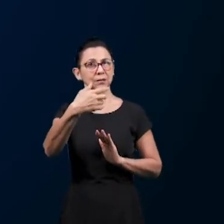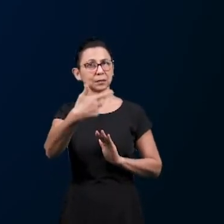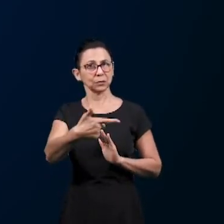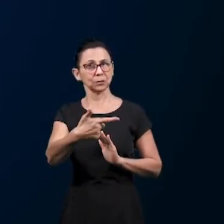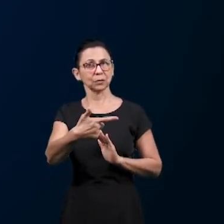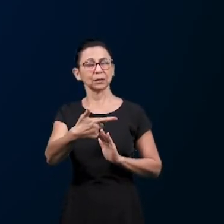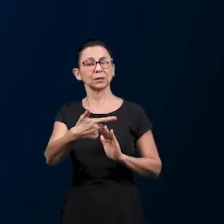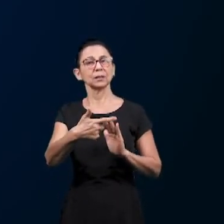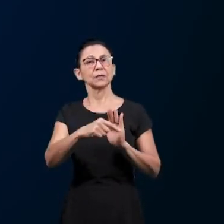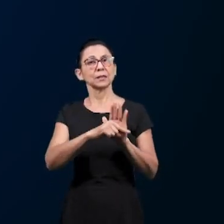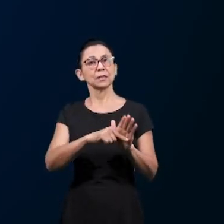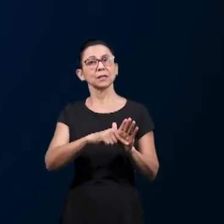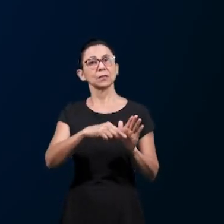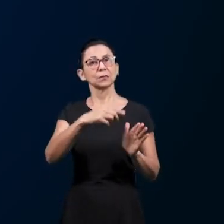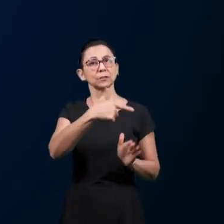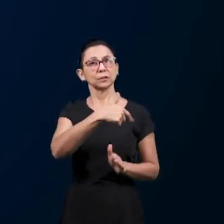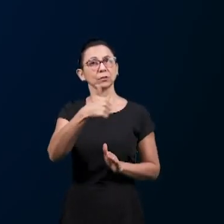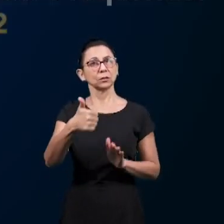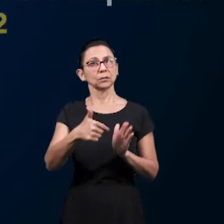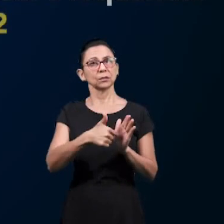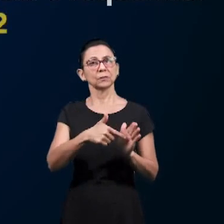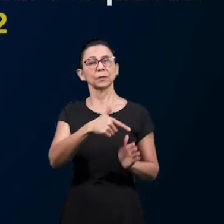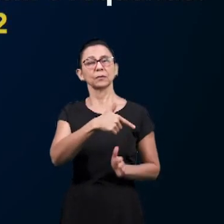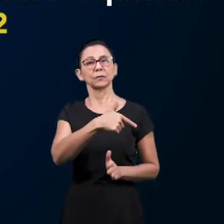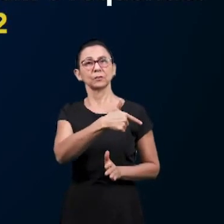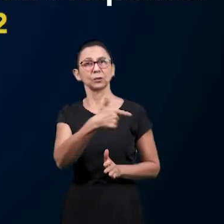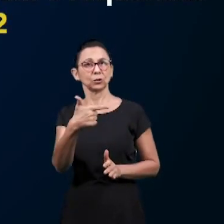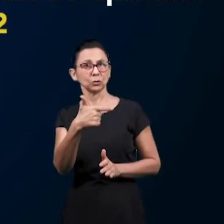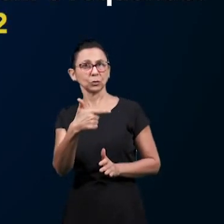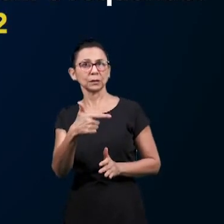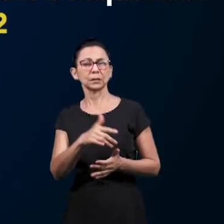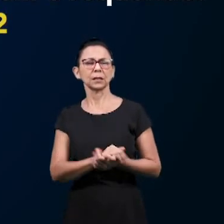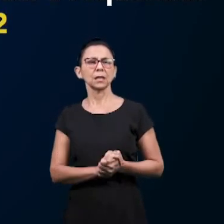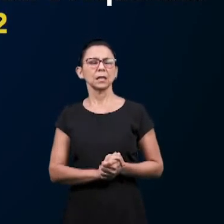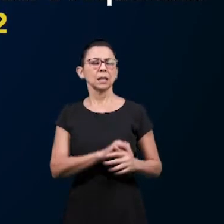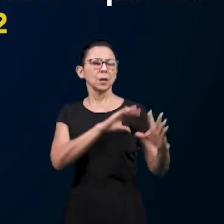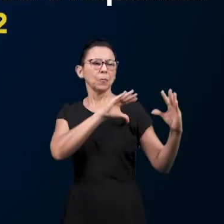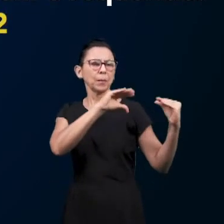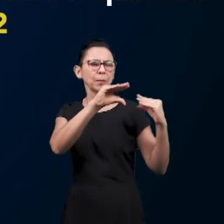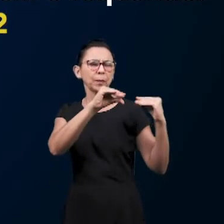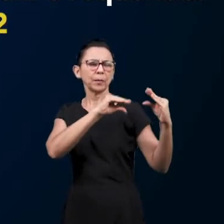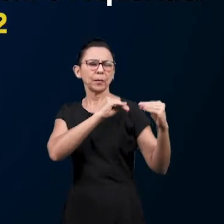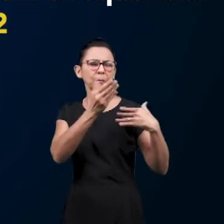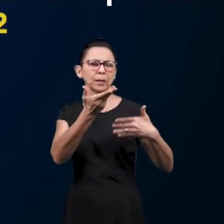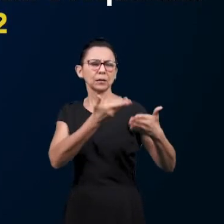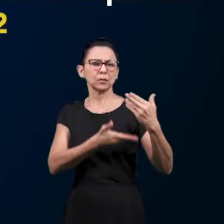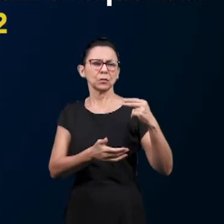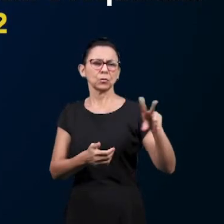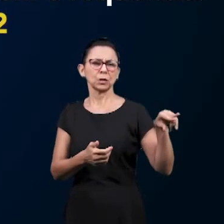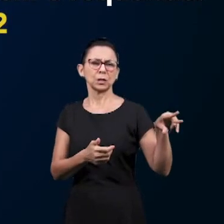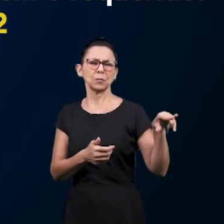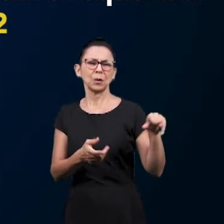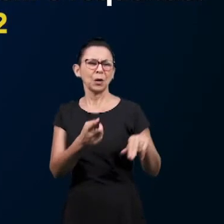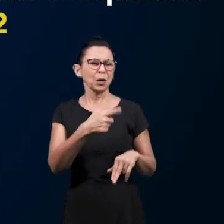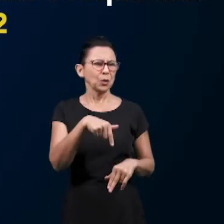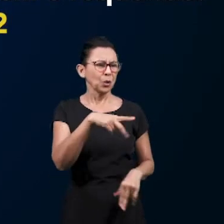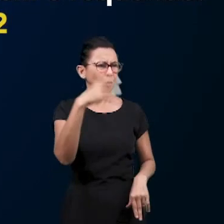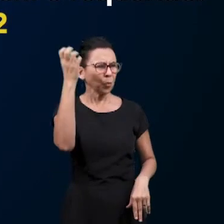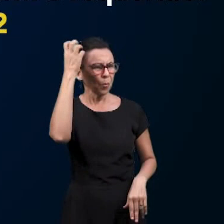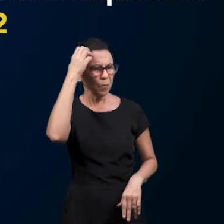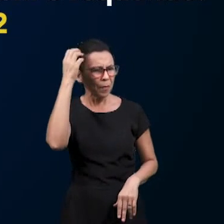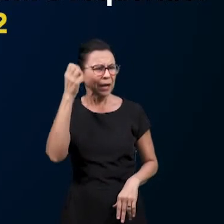versículos 21 e 22, que diz assim, Então disseram uns aos outros, Na verdade, somos